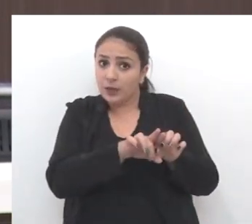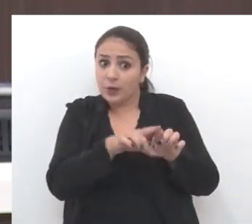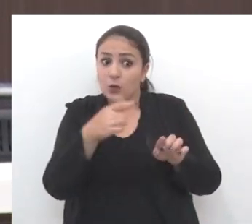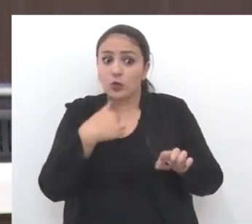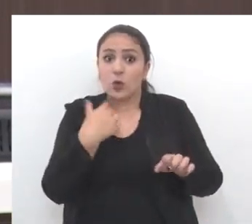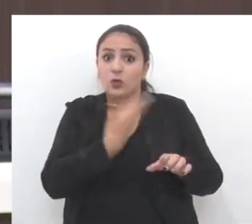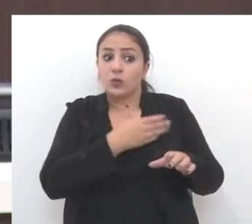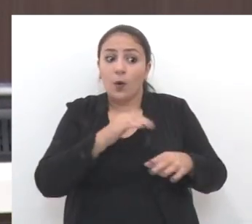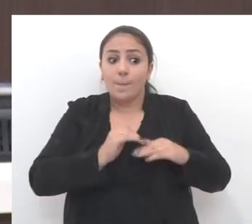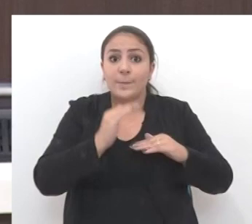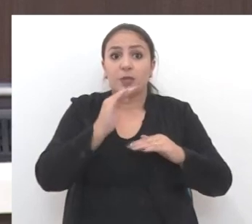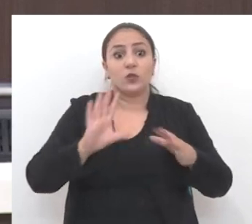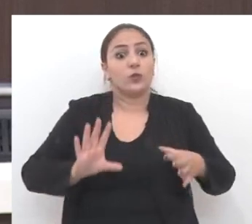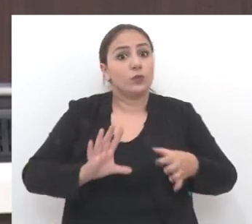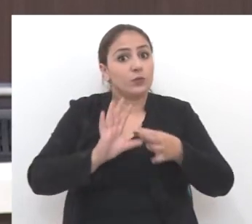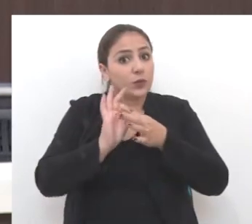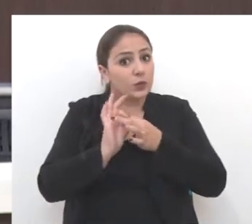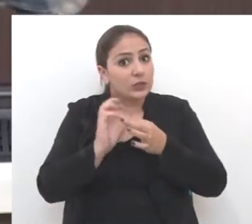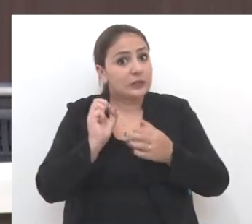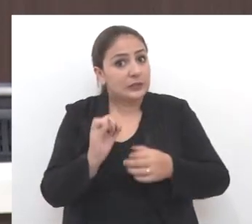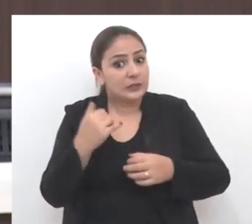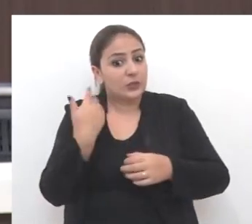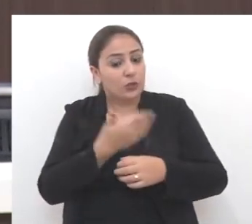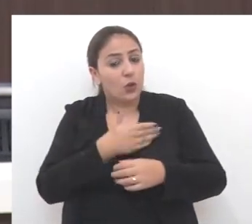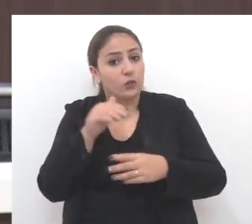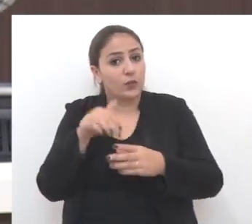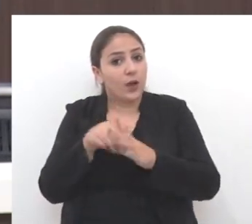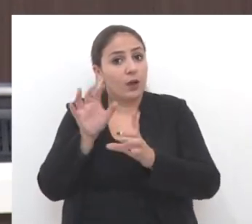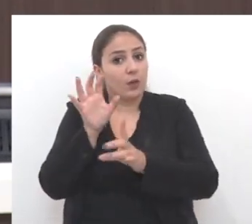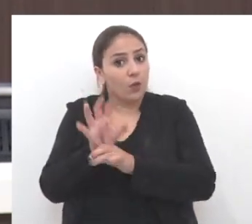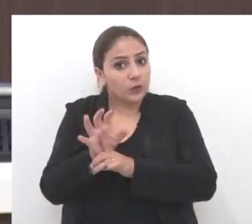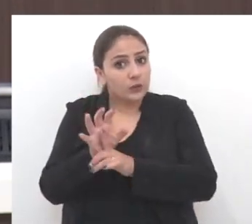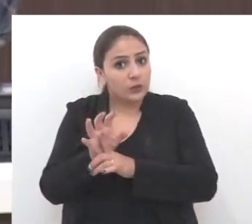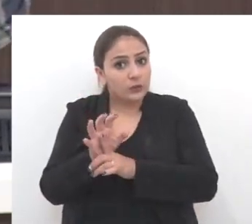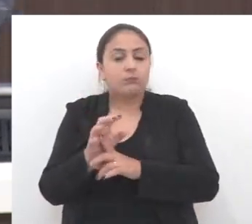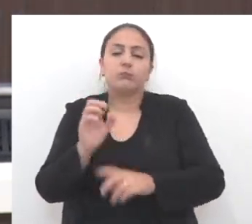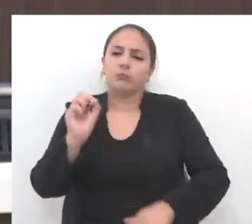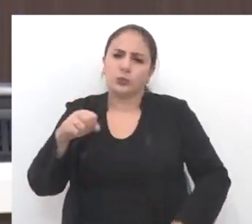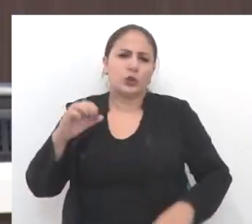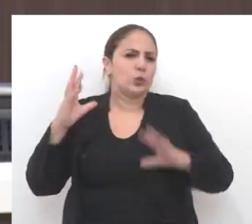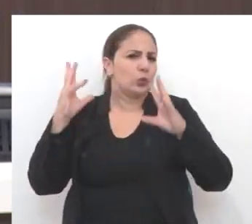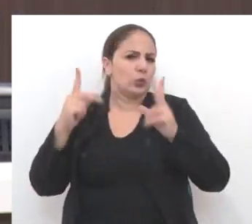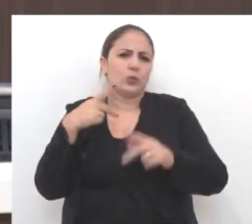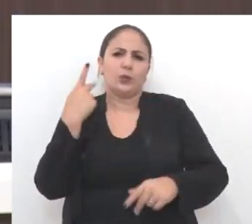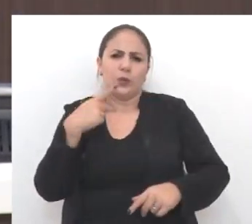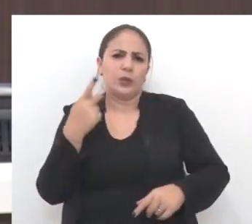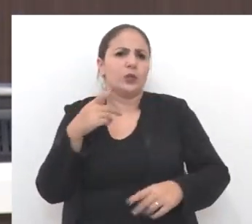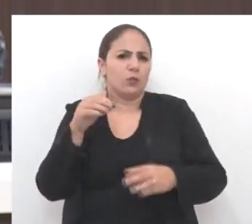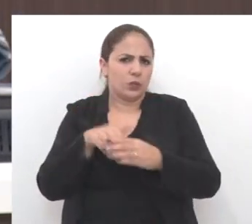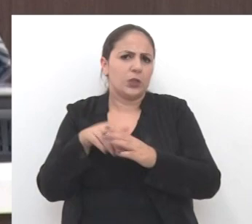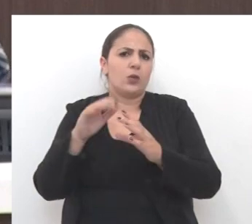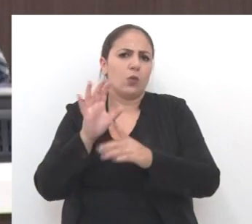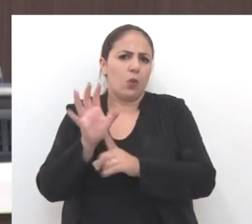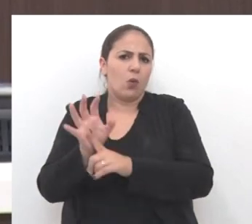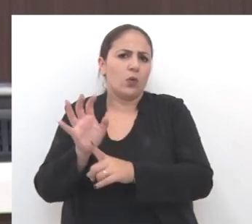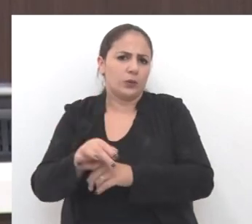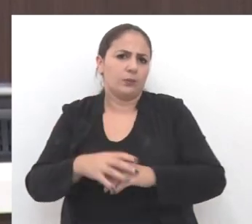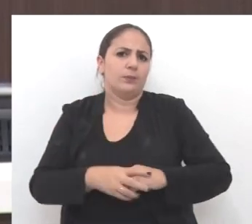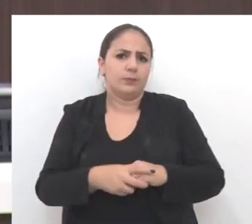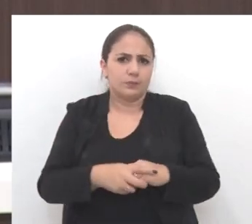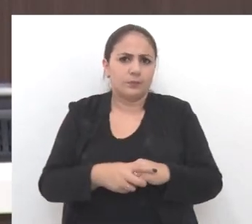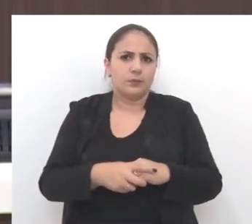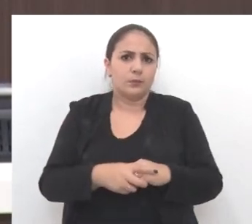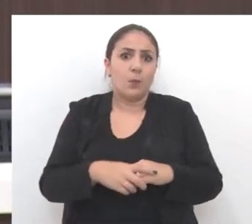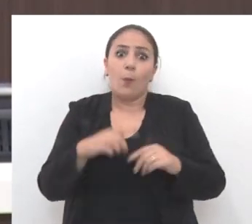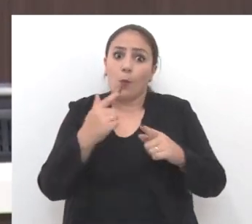nosso aumento é vinculado. Se nós pudéssemos votar contra, com certeza todos os vereadores aqui votariam contra. Porque